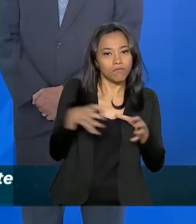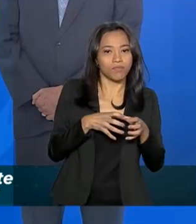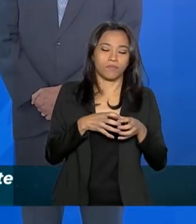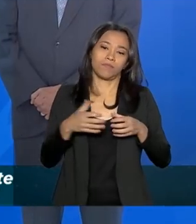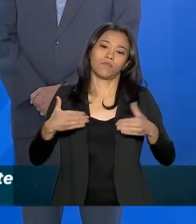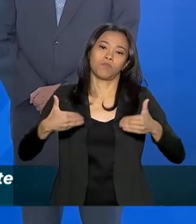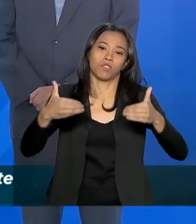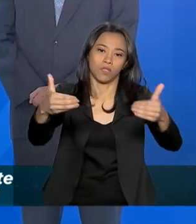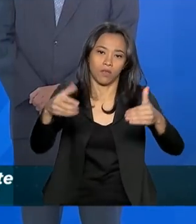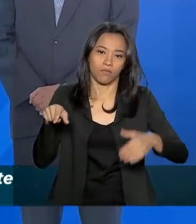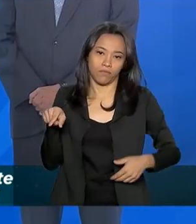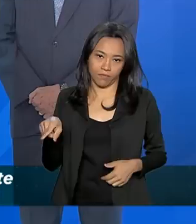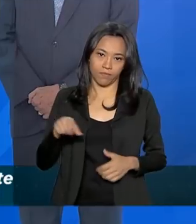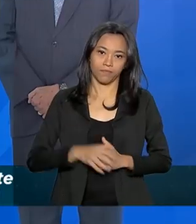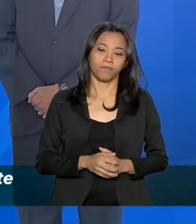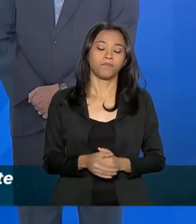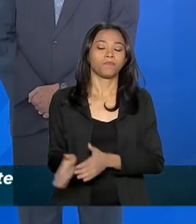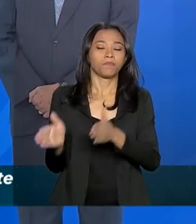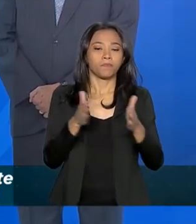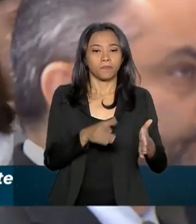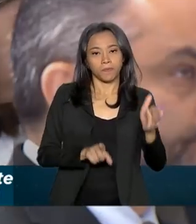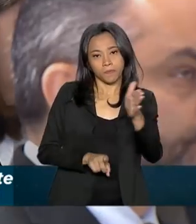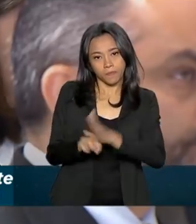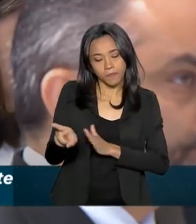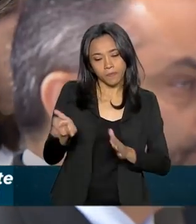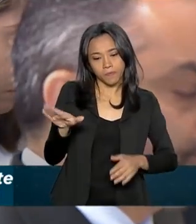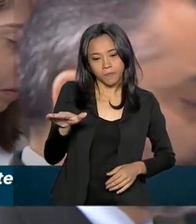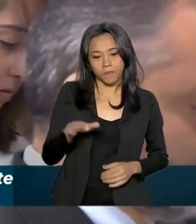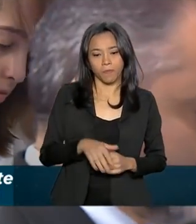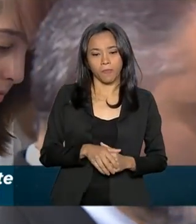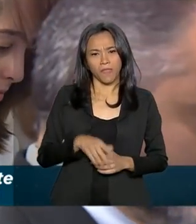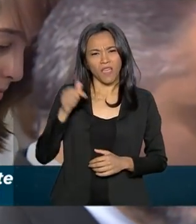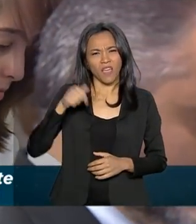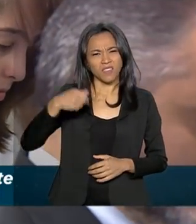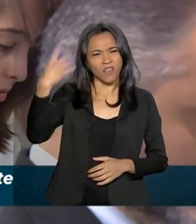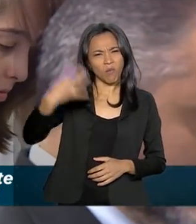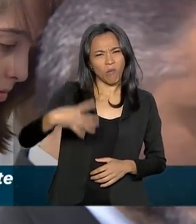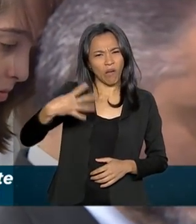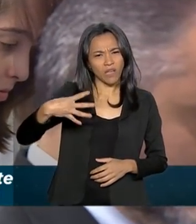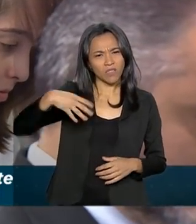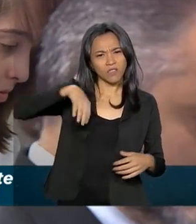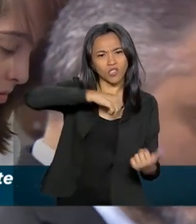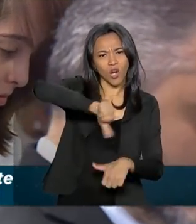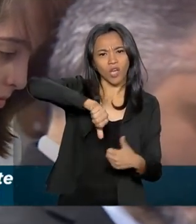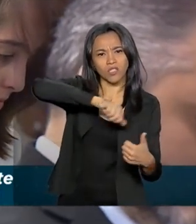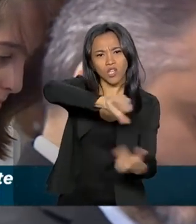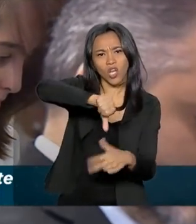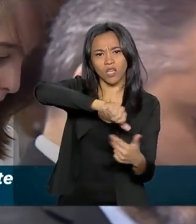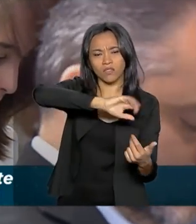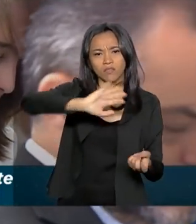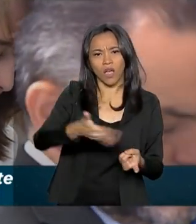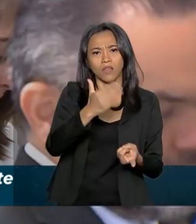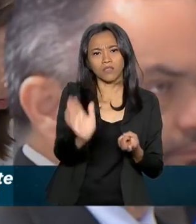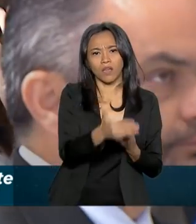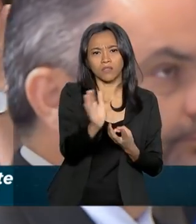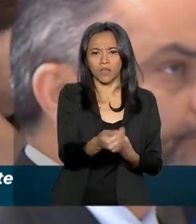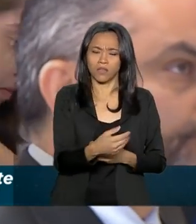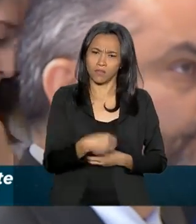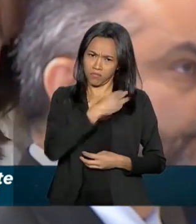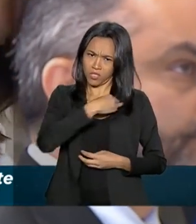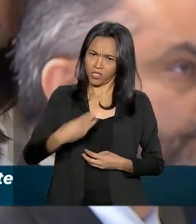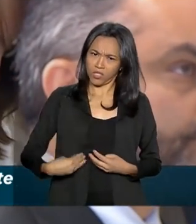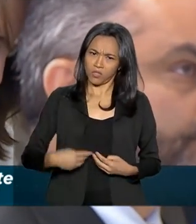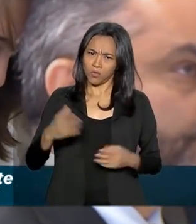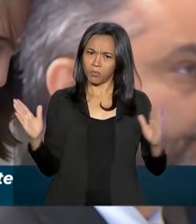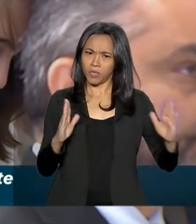Presidente Gustavo Maia, do Jornal Globo. Essa é a quarta troca de ministros do seu governo em menos de seis meses. Como é o senhor